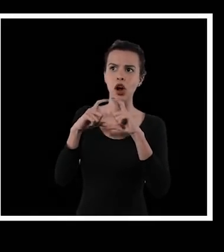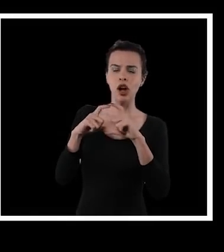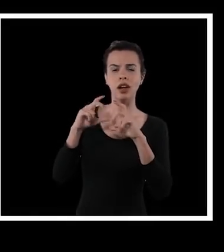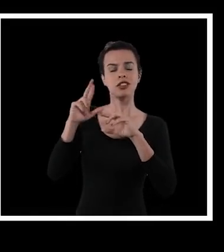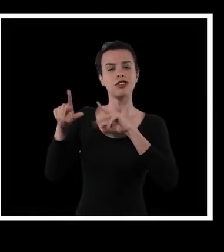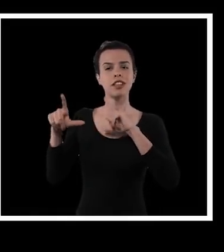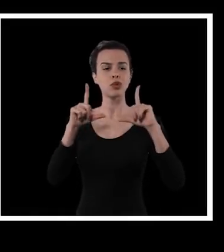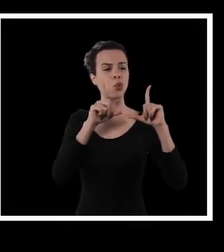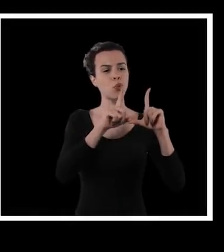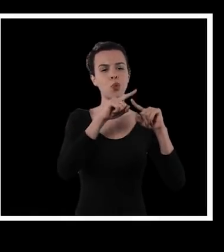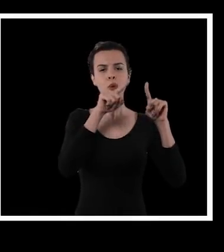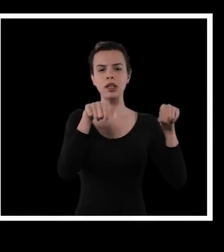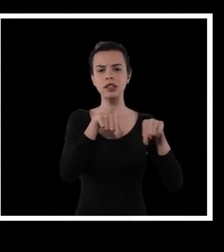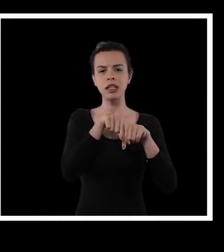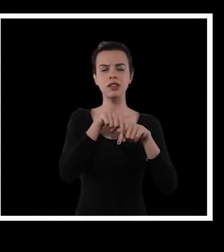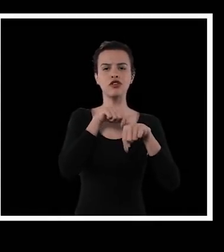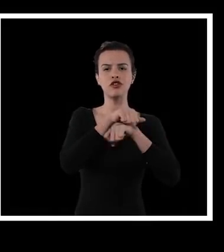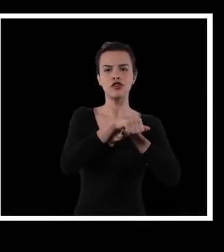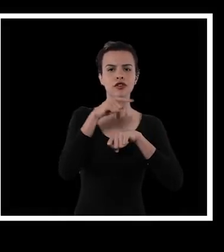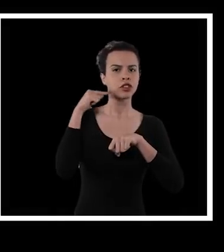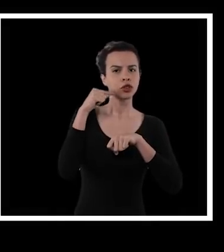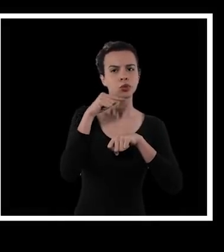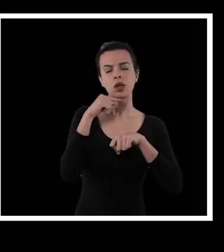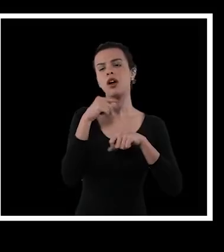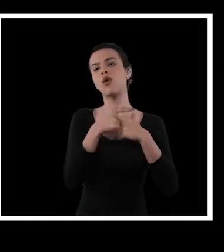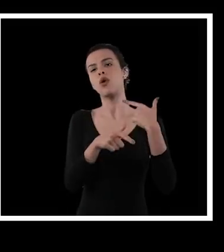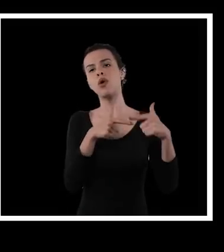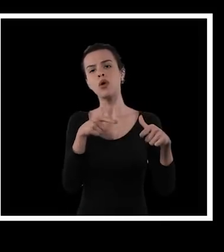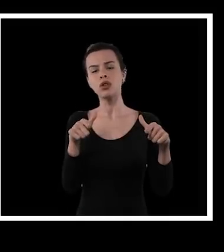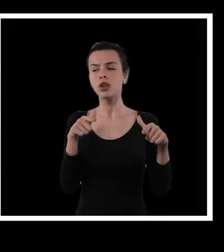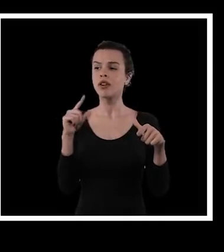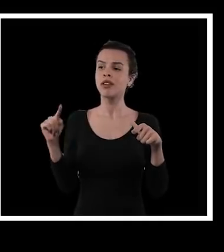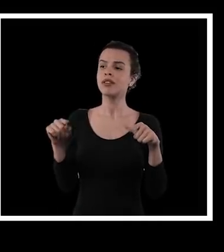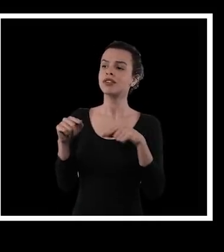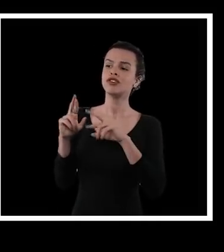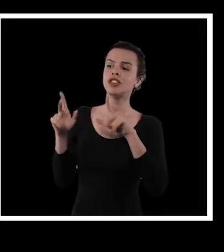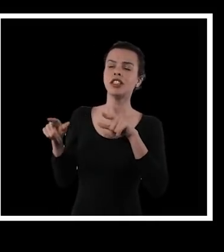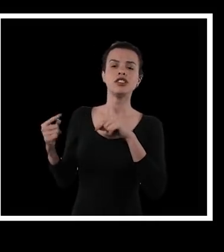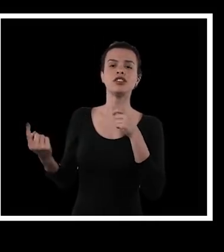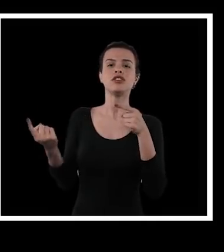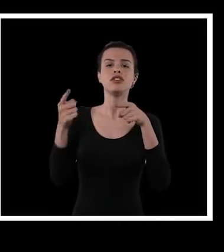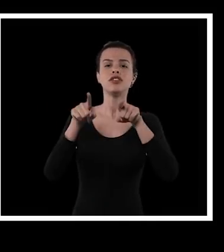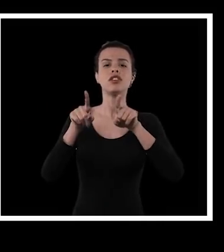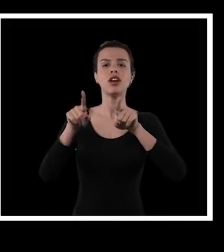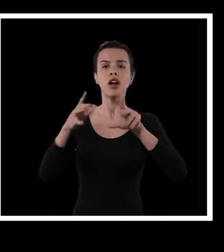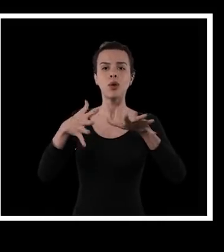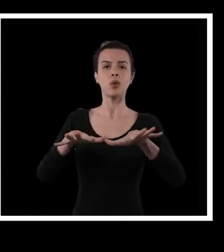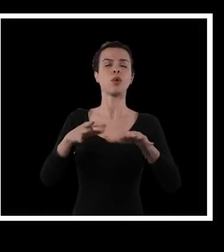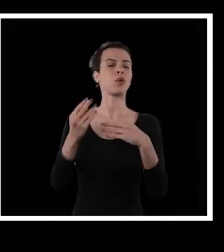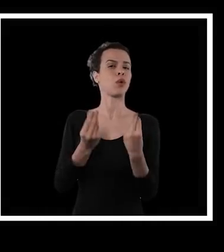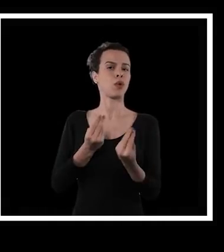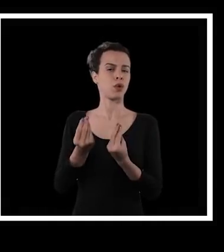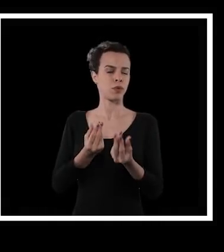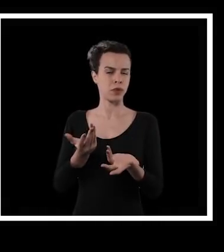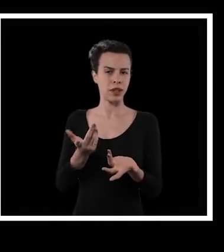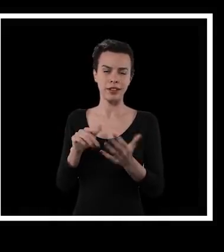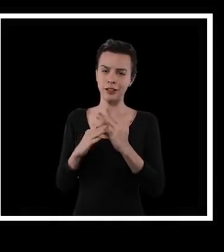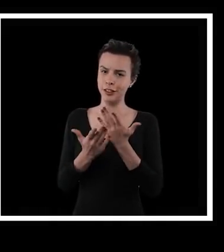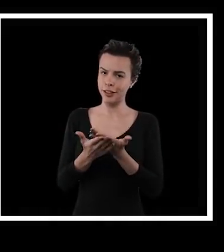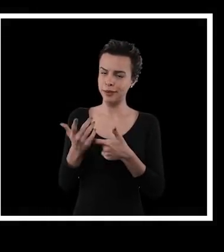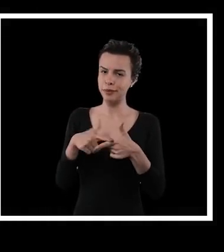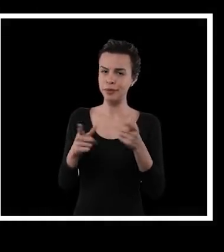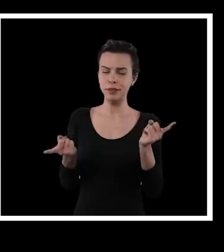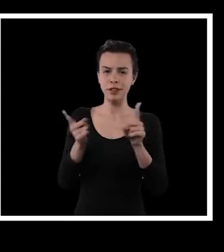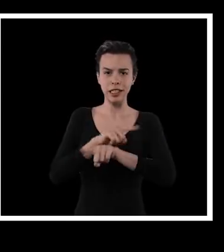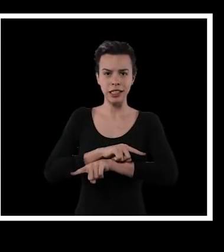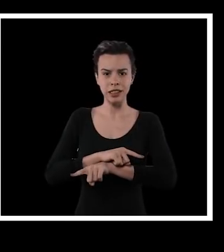triângulo, quem é uma bolinha que não passa no quadrado do vestibular ou do molde, como que a gente inclui isso? E, no entanto, na escola, o a gente vê é o